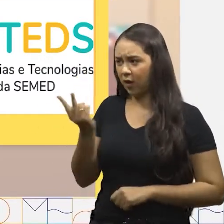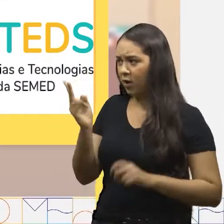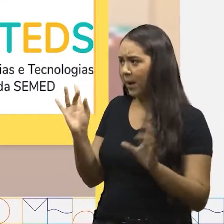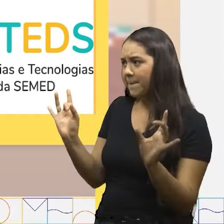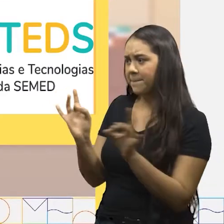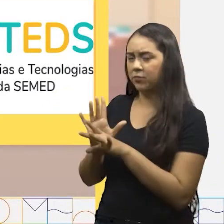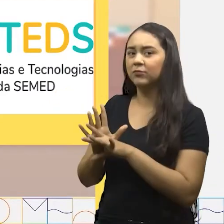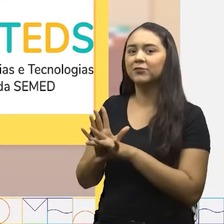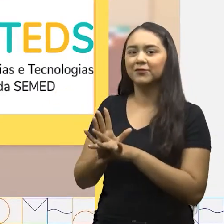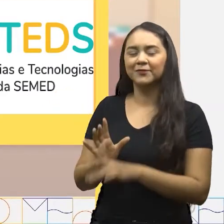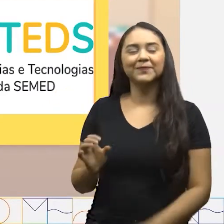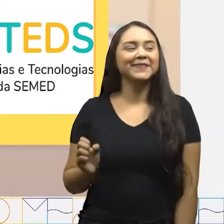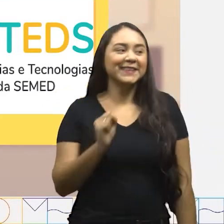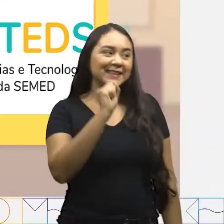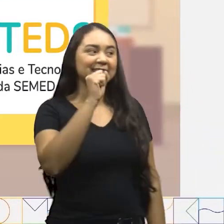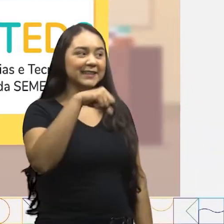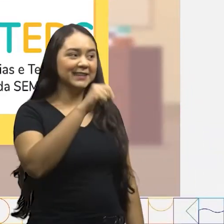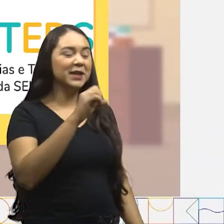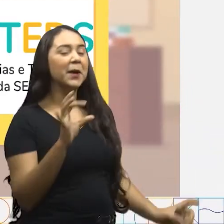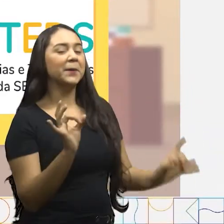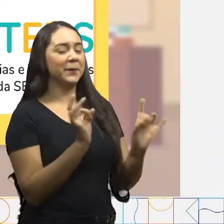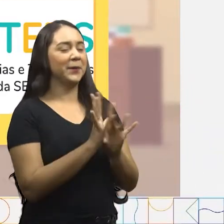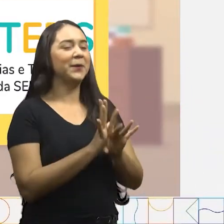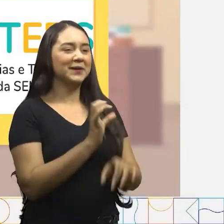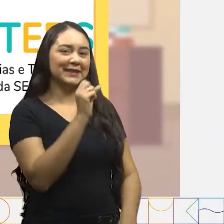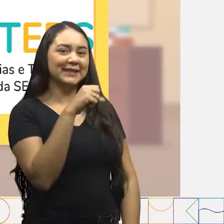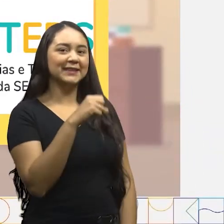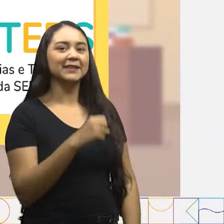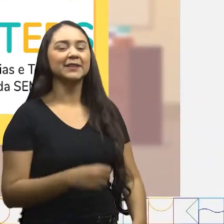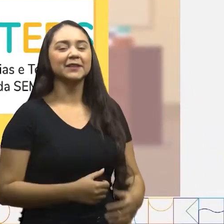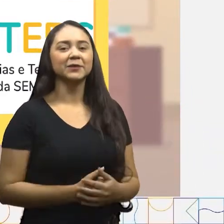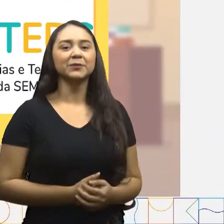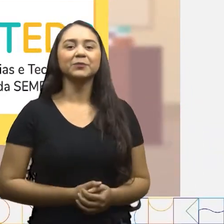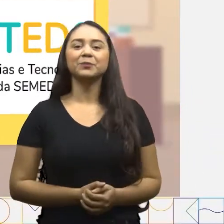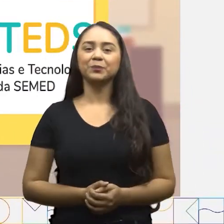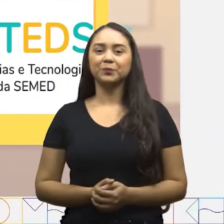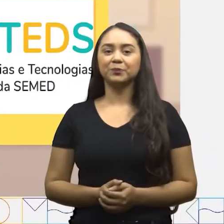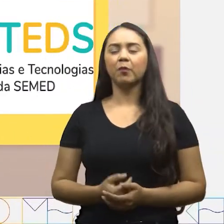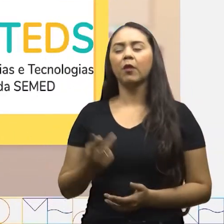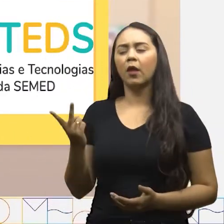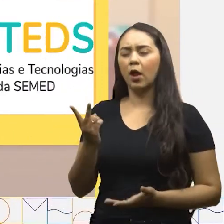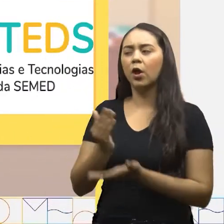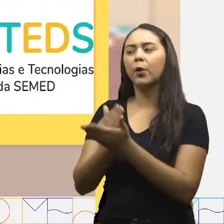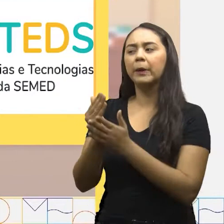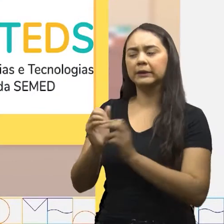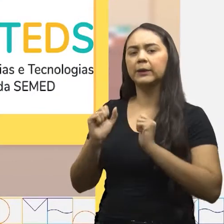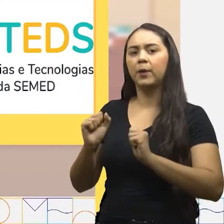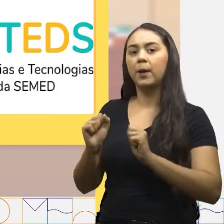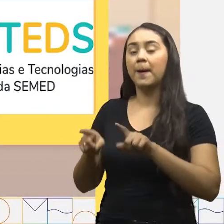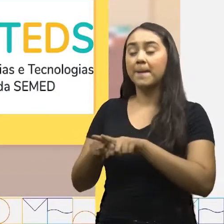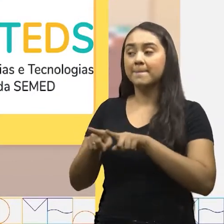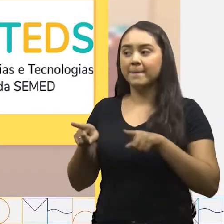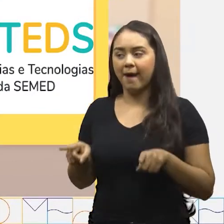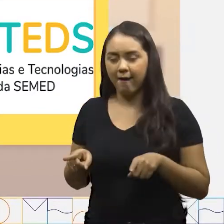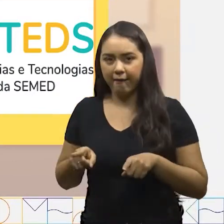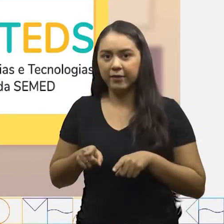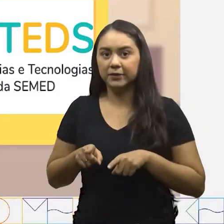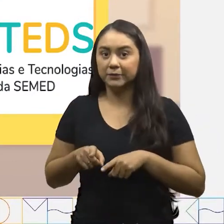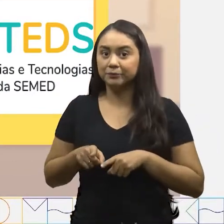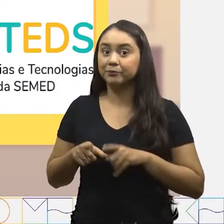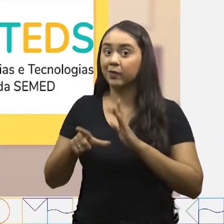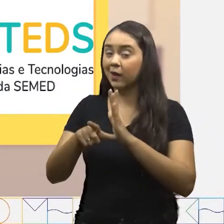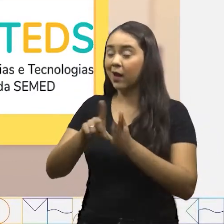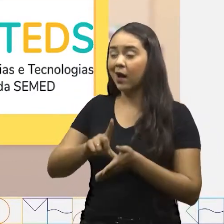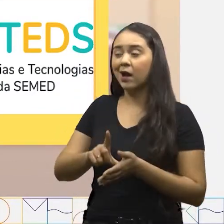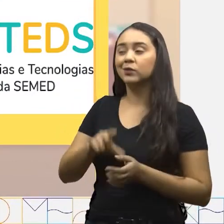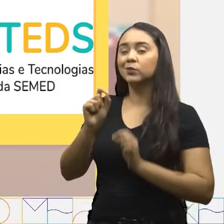Estão prontos? Sim, estamos prontos! Sim, professora! Vocês já podem começar, mas um pouquinho antes,